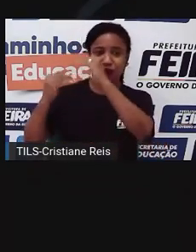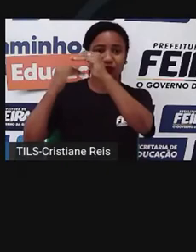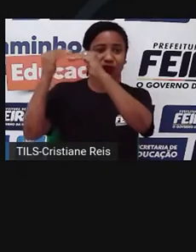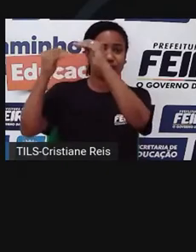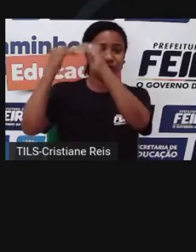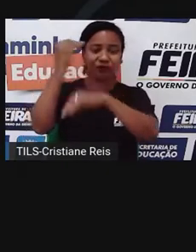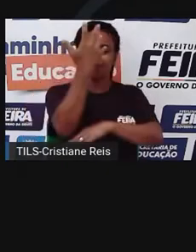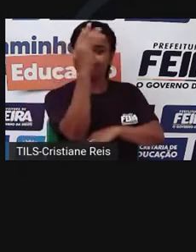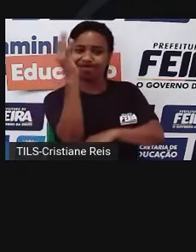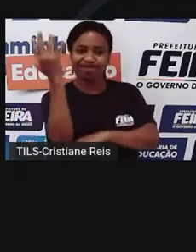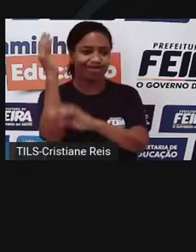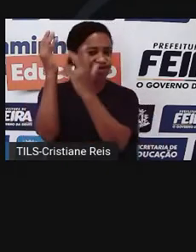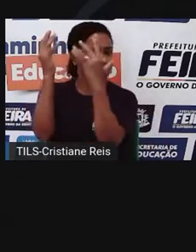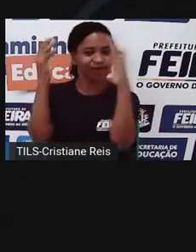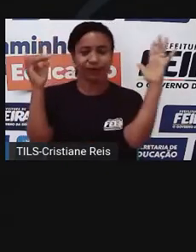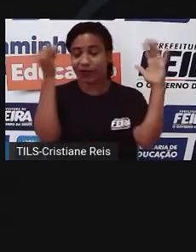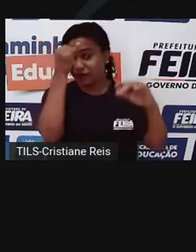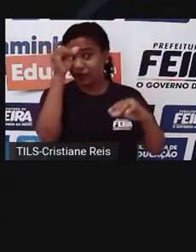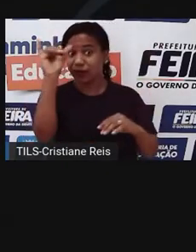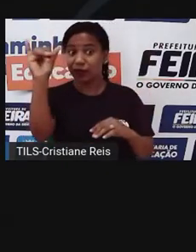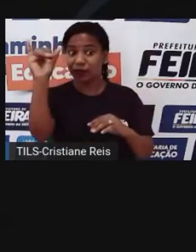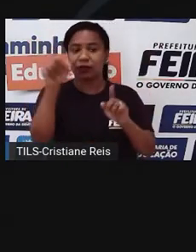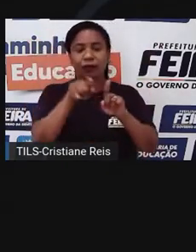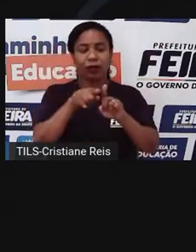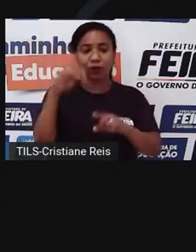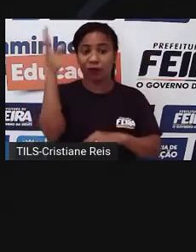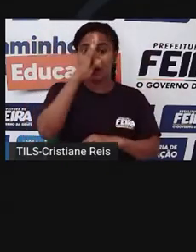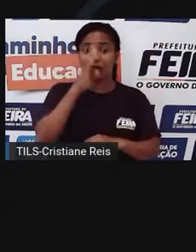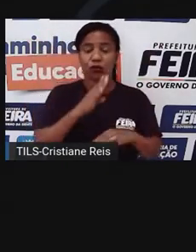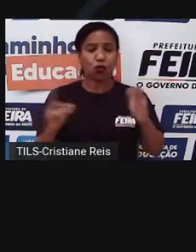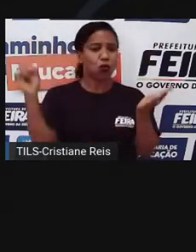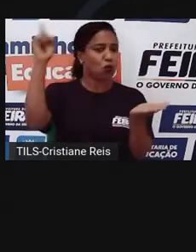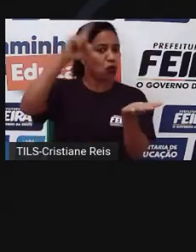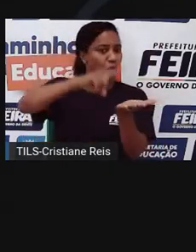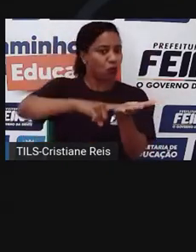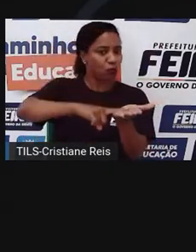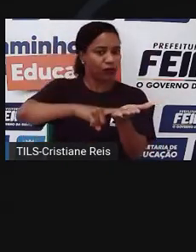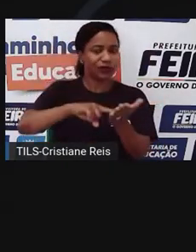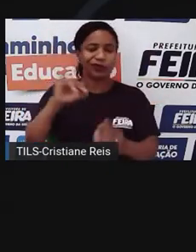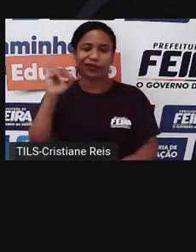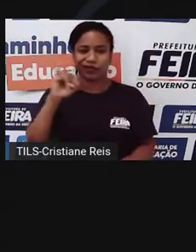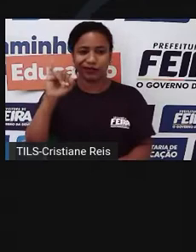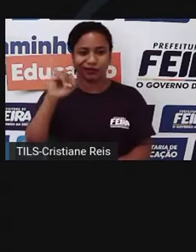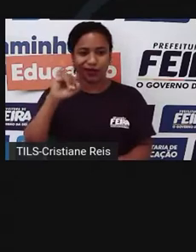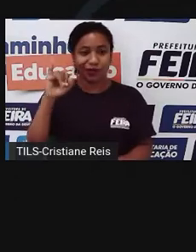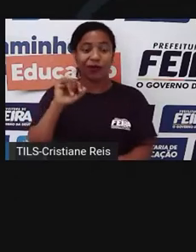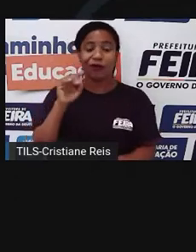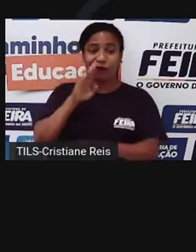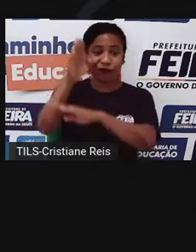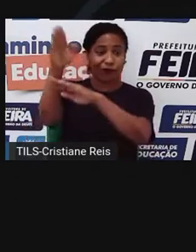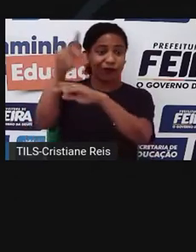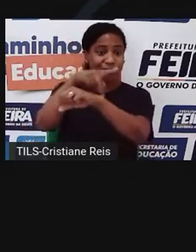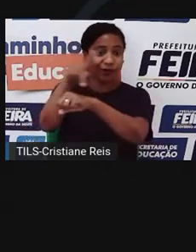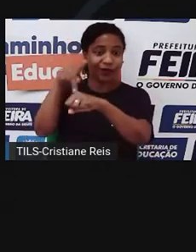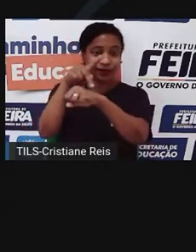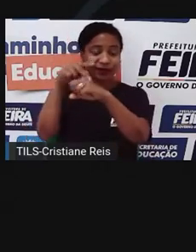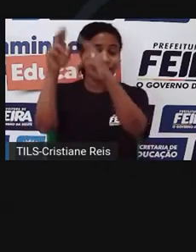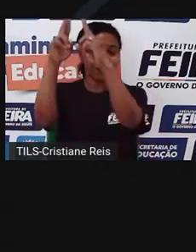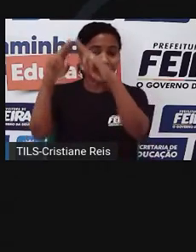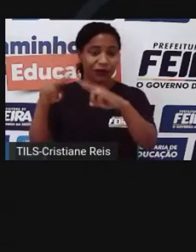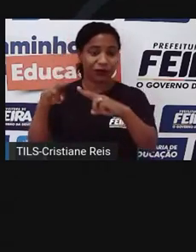os compromissos internacionais que o Brasil assumiu no Acordo de Paris colocam que o Brasil tem que